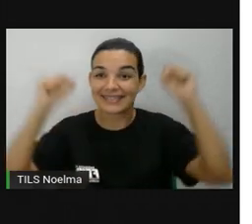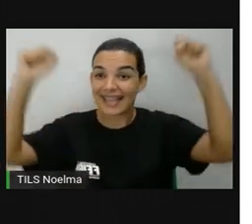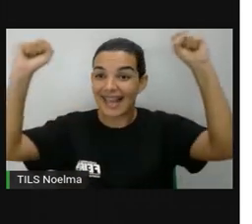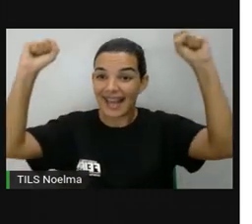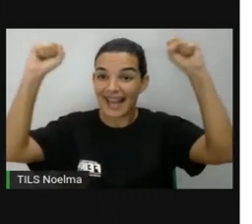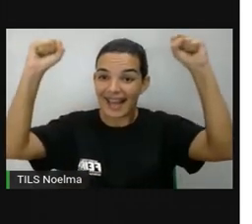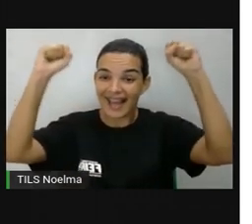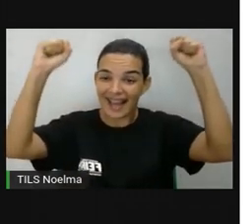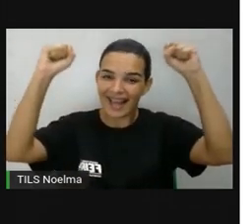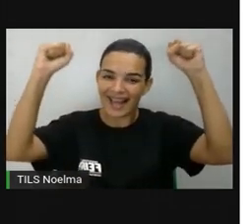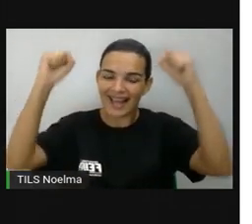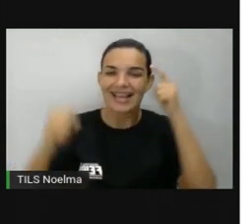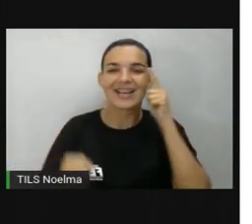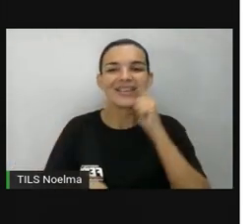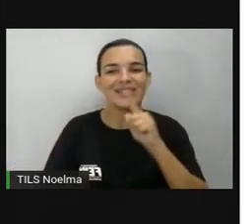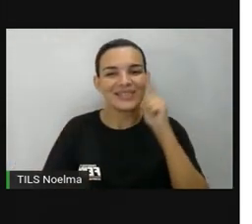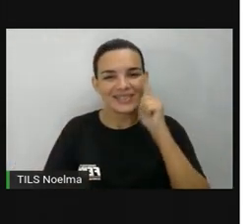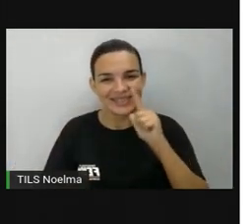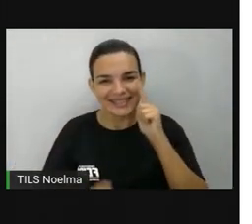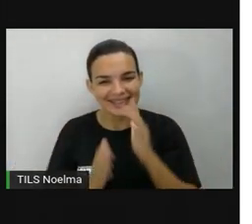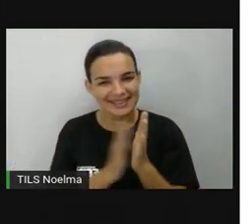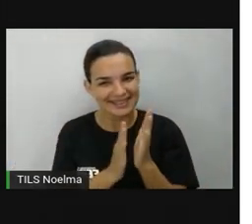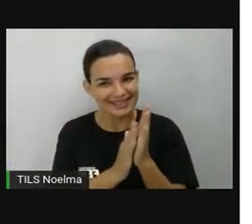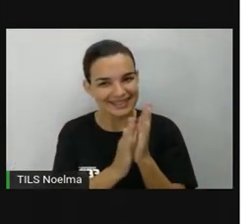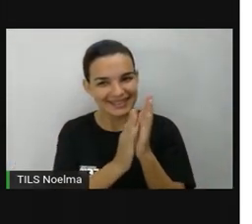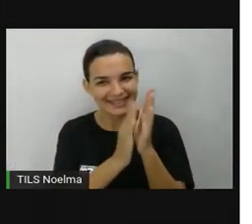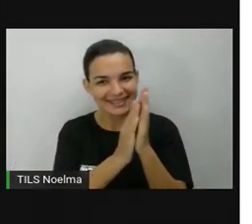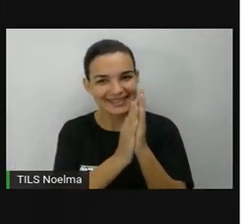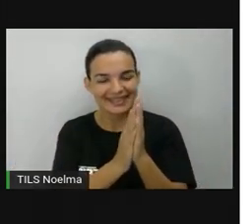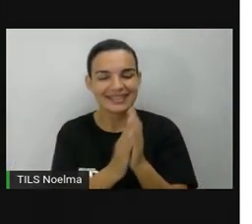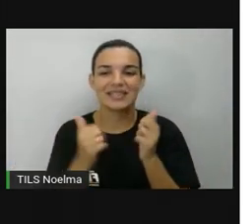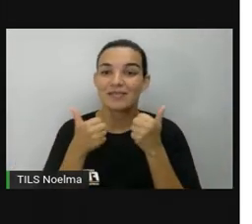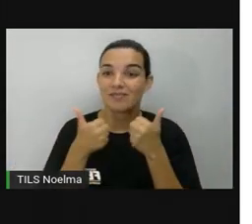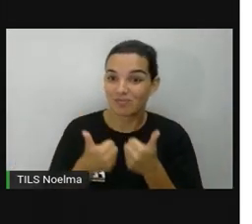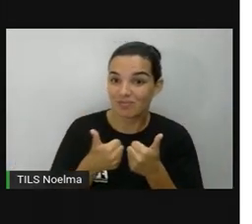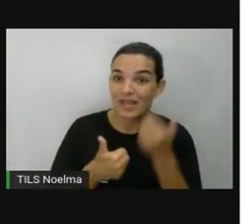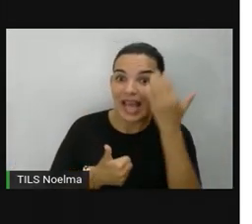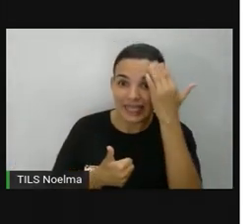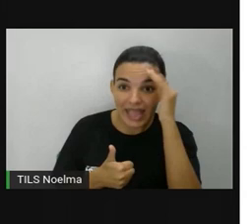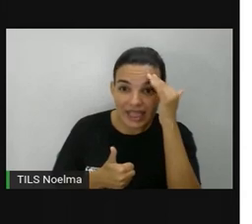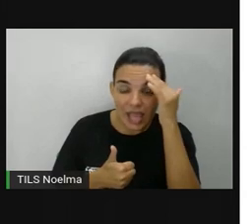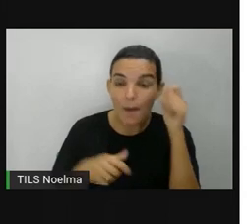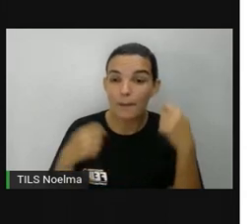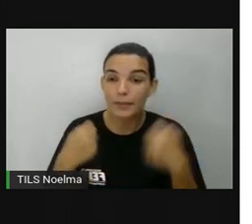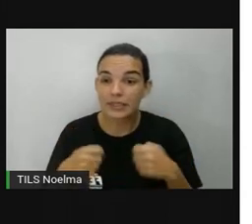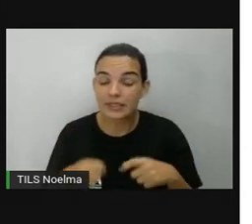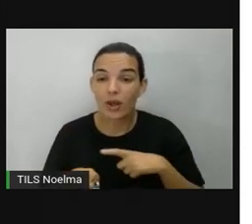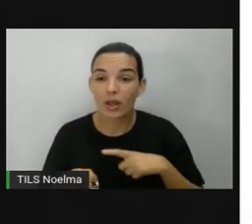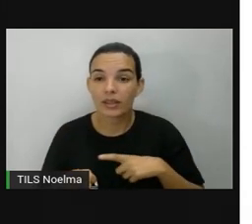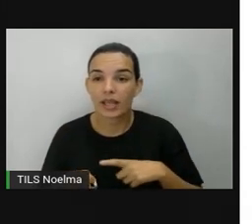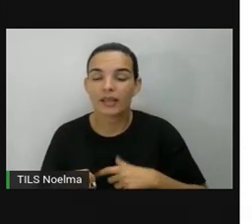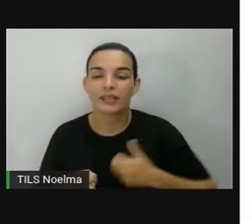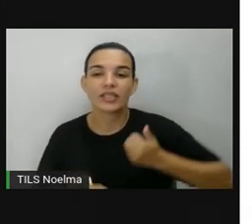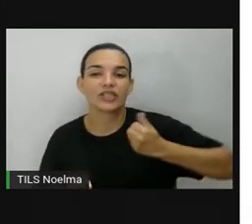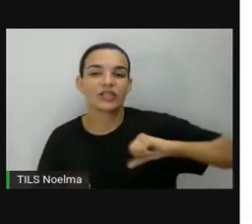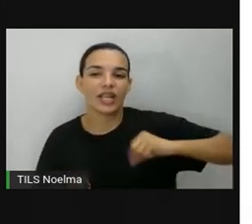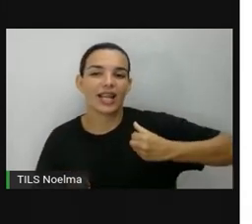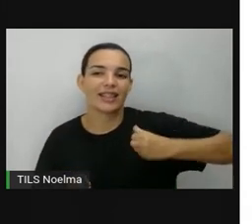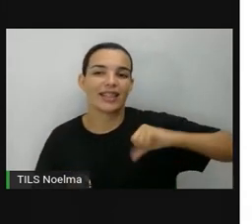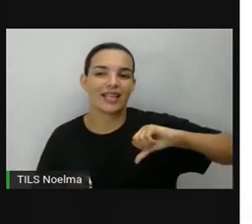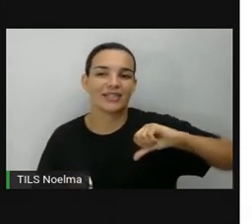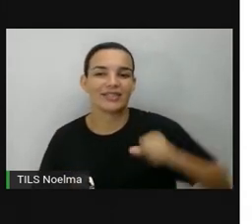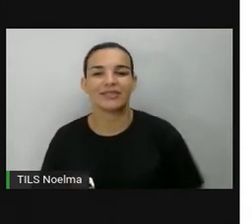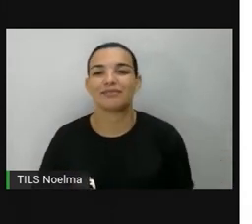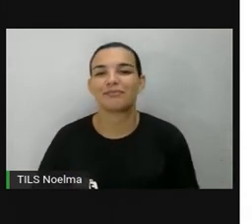É isso aí, muito bom! Você completou! Parabéns, conseguiu eliminar todos os navios! Olha